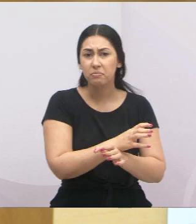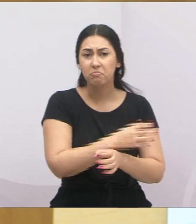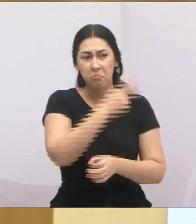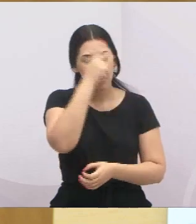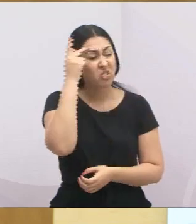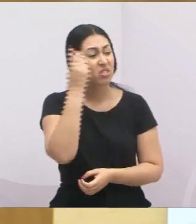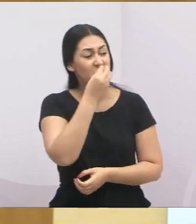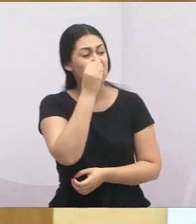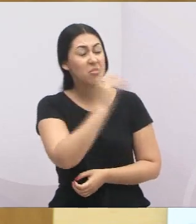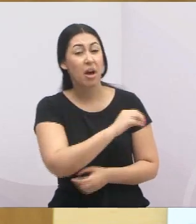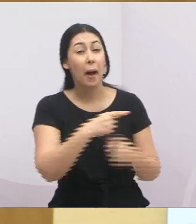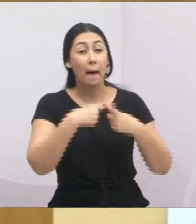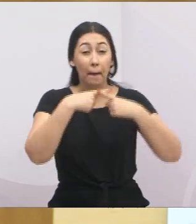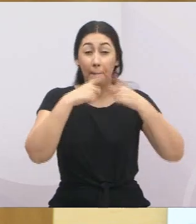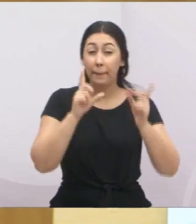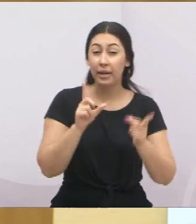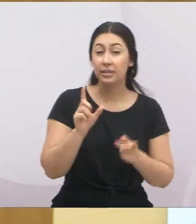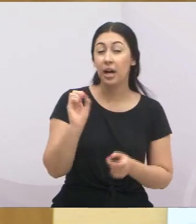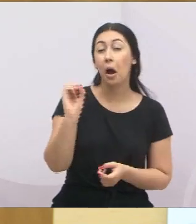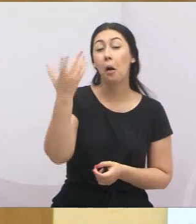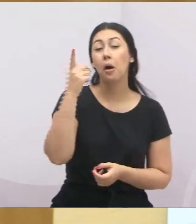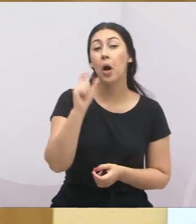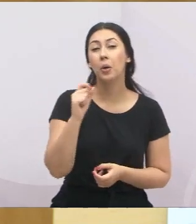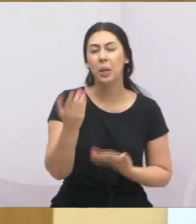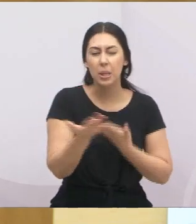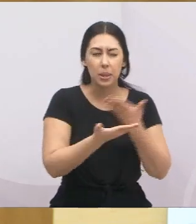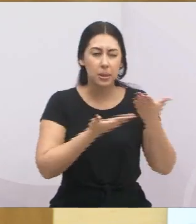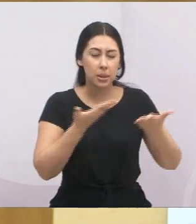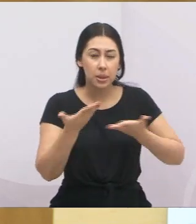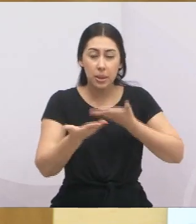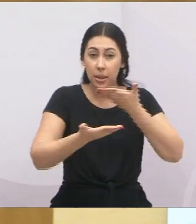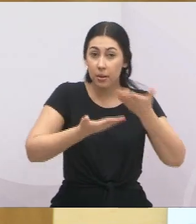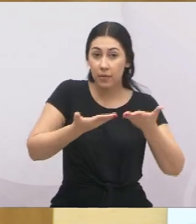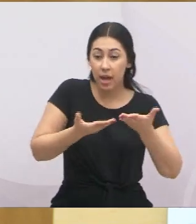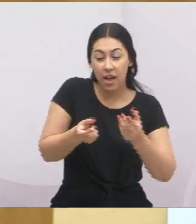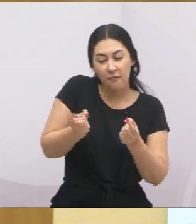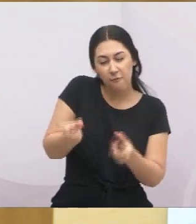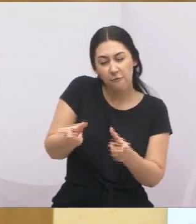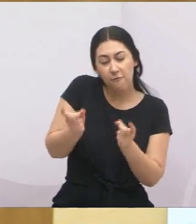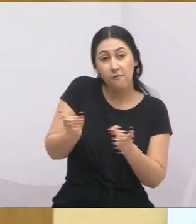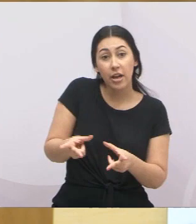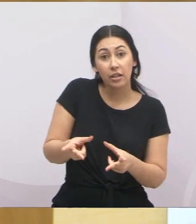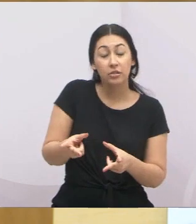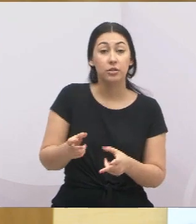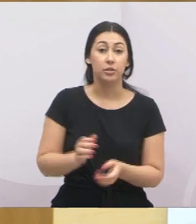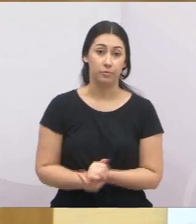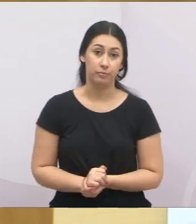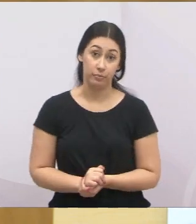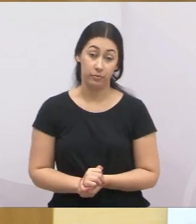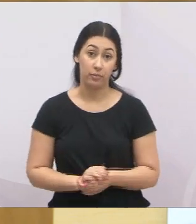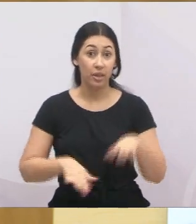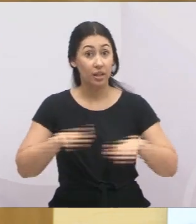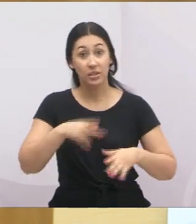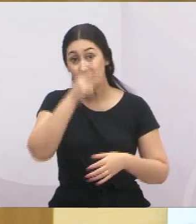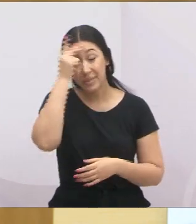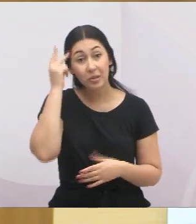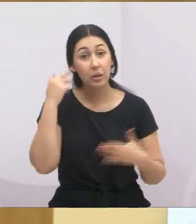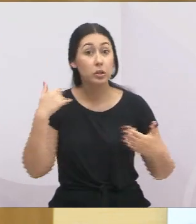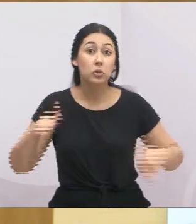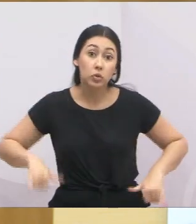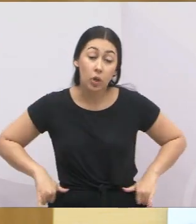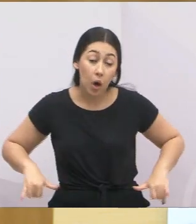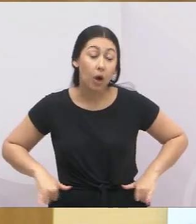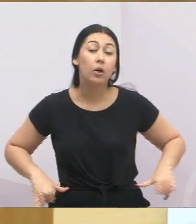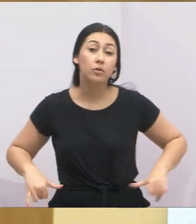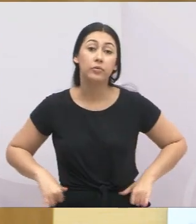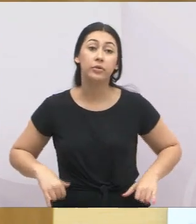verdadeira barganha ali de pessoas que não foram inscritas para ter ali a sua casa. E muitas pessoas estão sofrendo com isso.